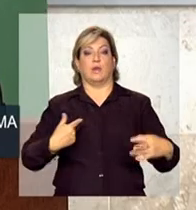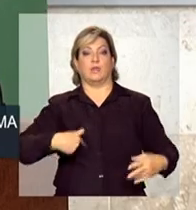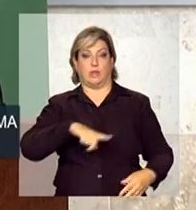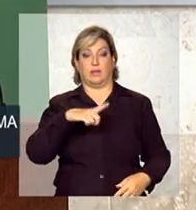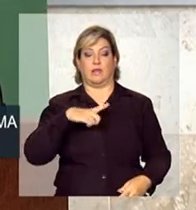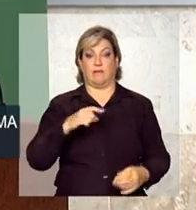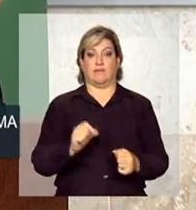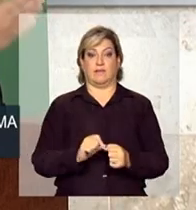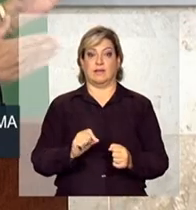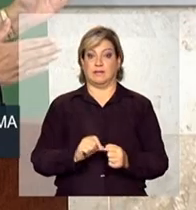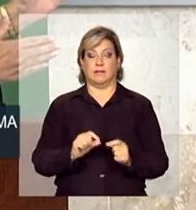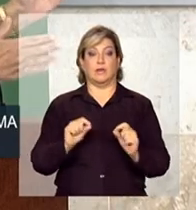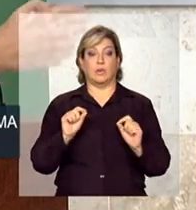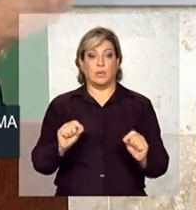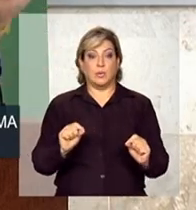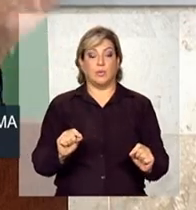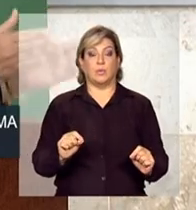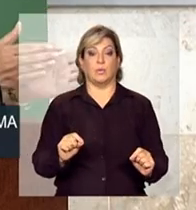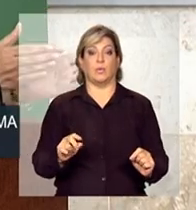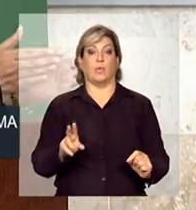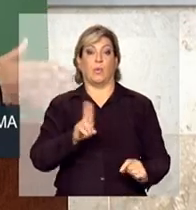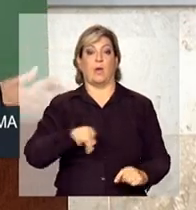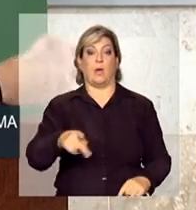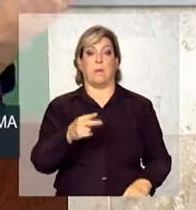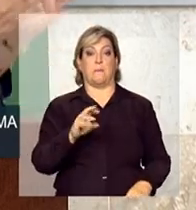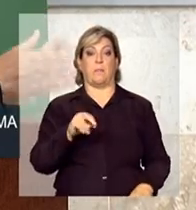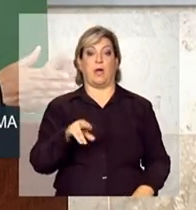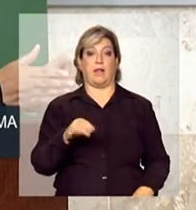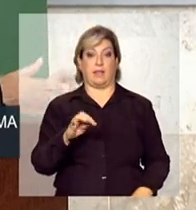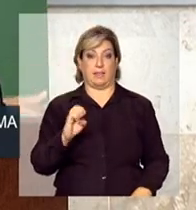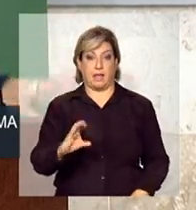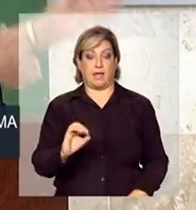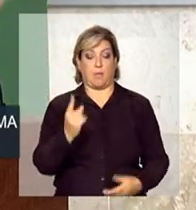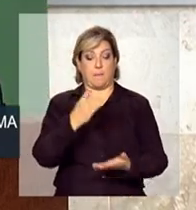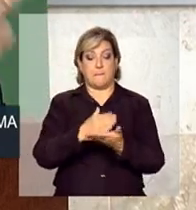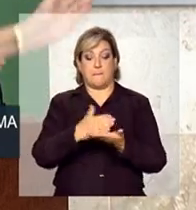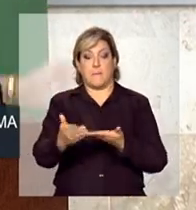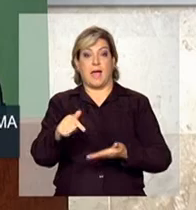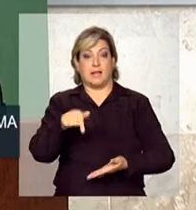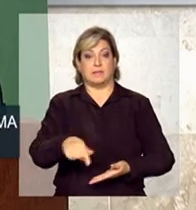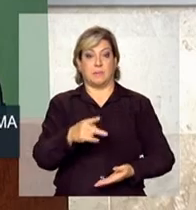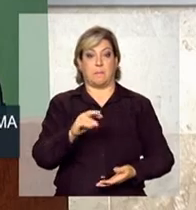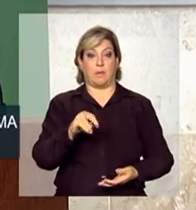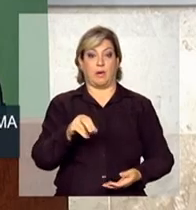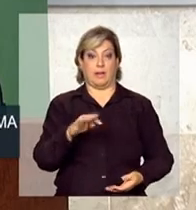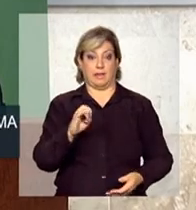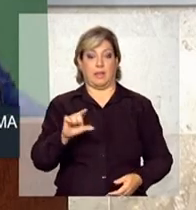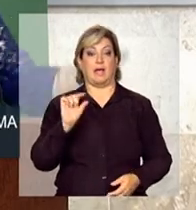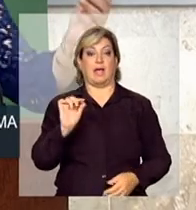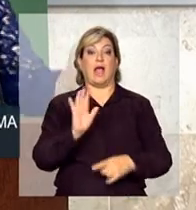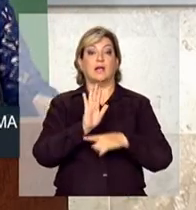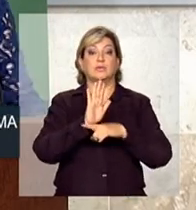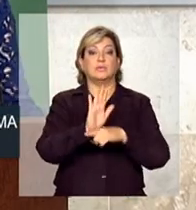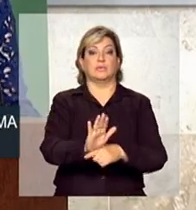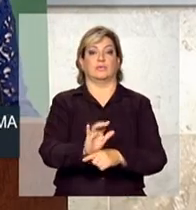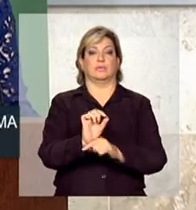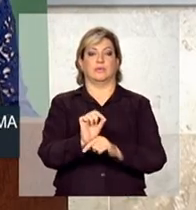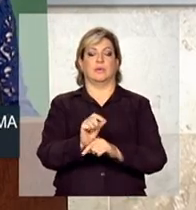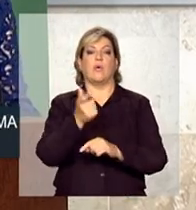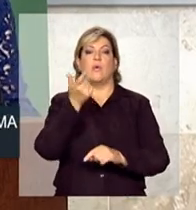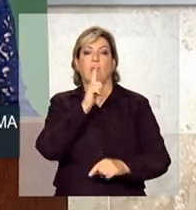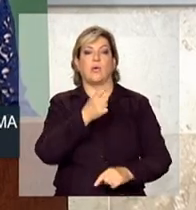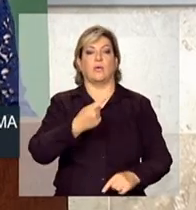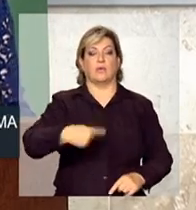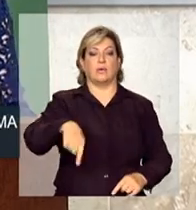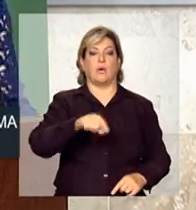é usando o Pronatec, uma parte do Pronatec para tirar, para ser porta de saída